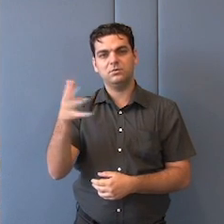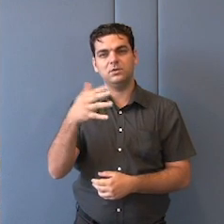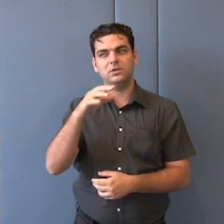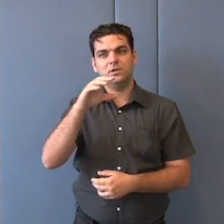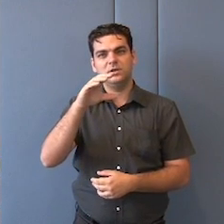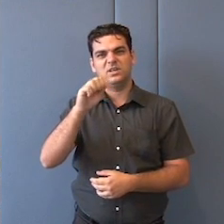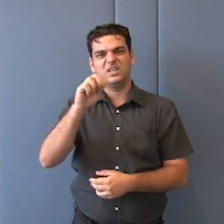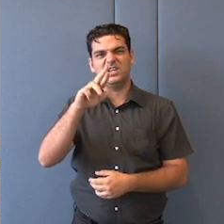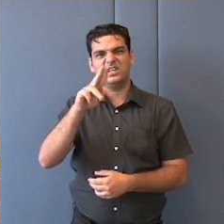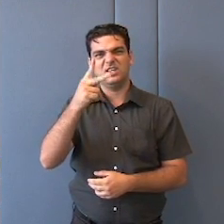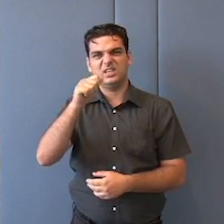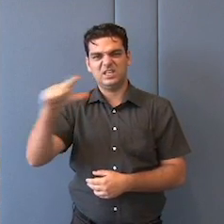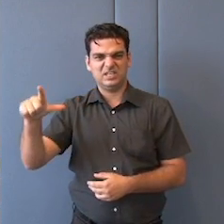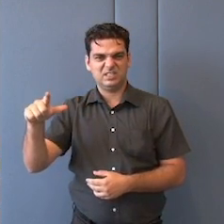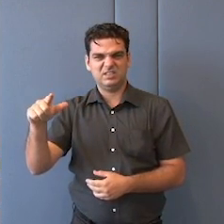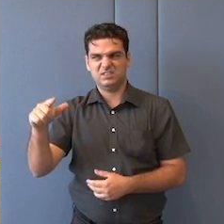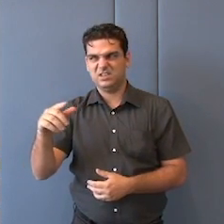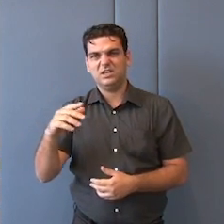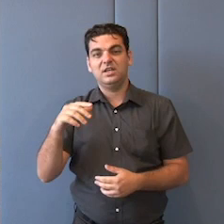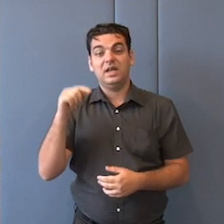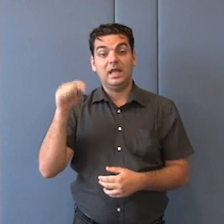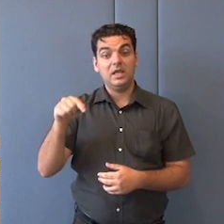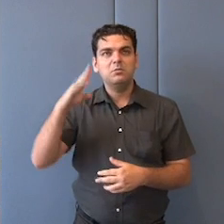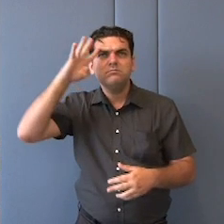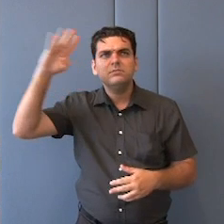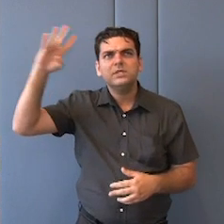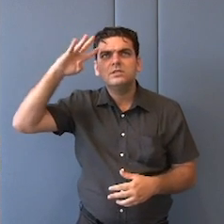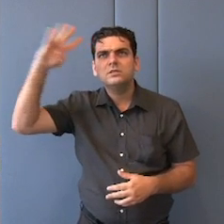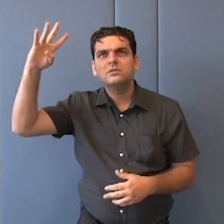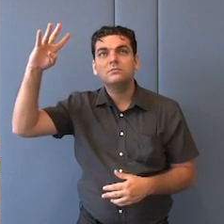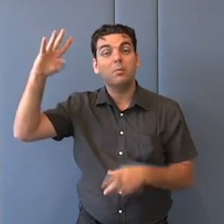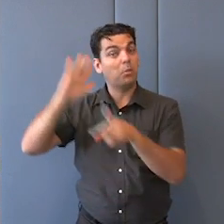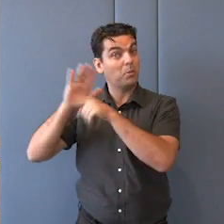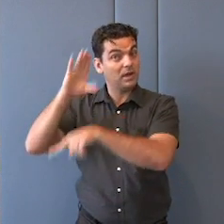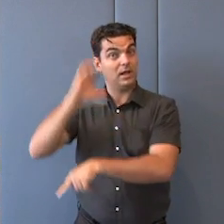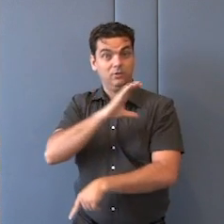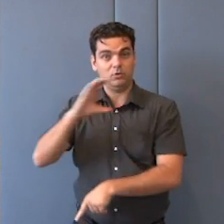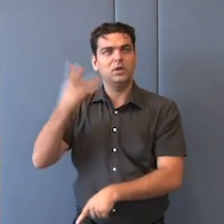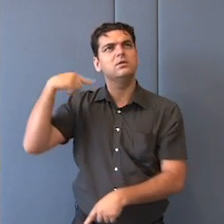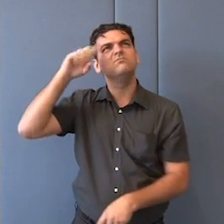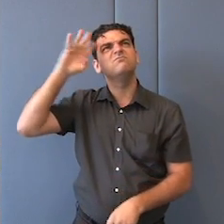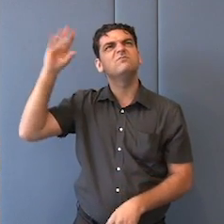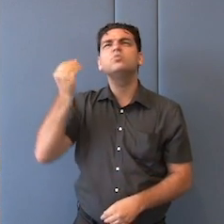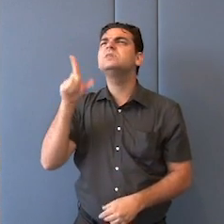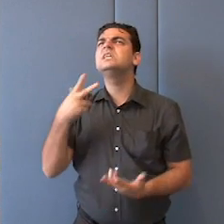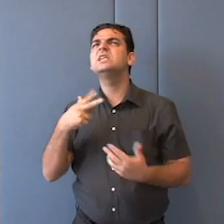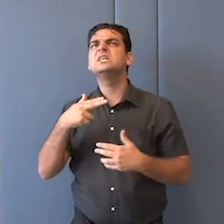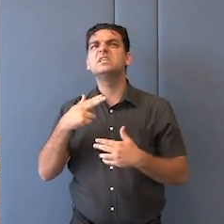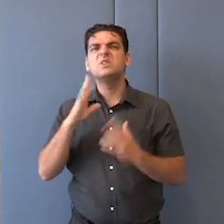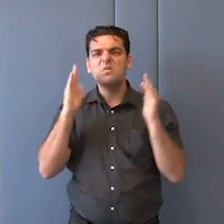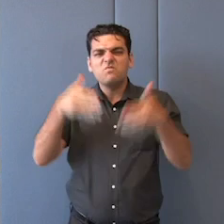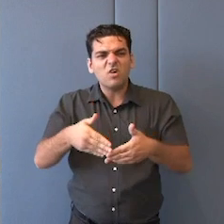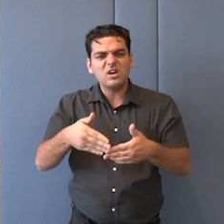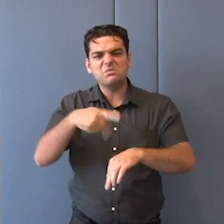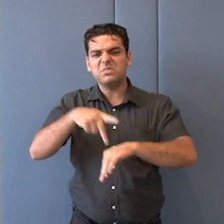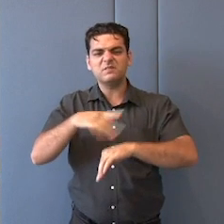Guiné, que é, talvez, um dos maiores pensadores católicos contemporâneos. O livro, eu lendo